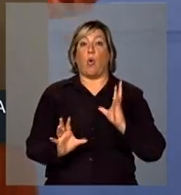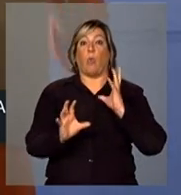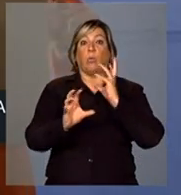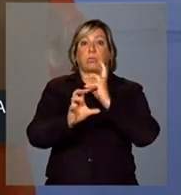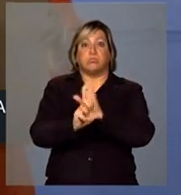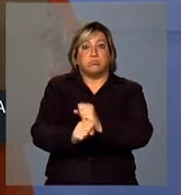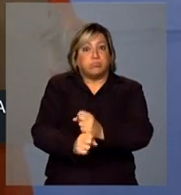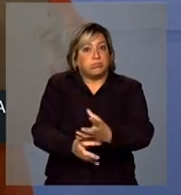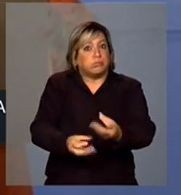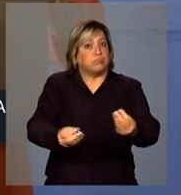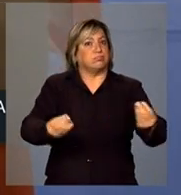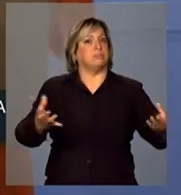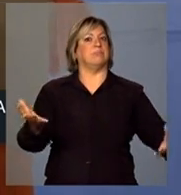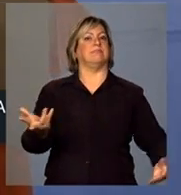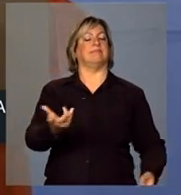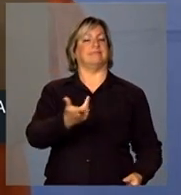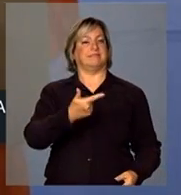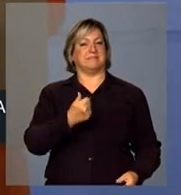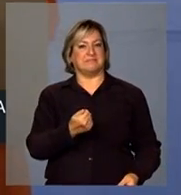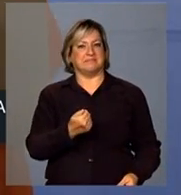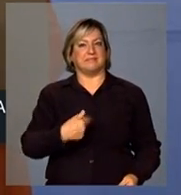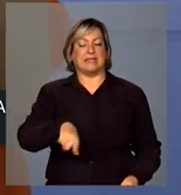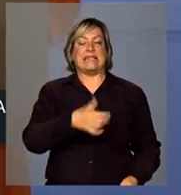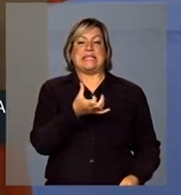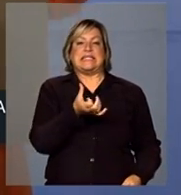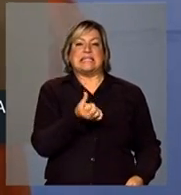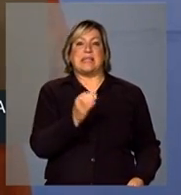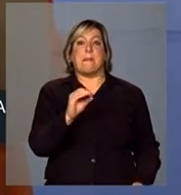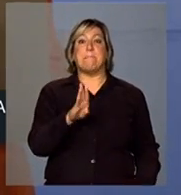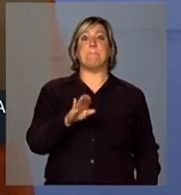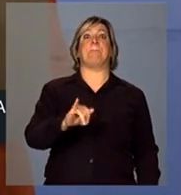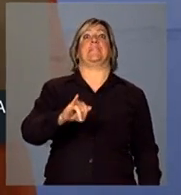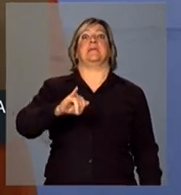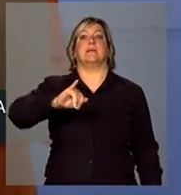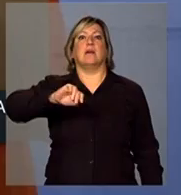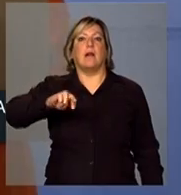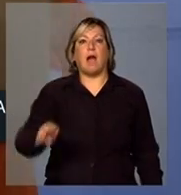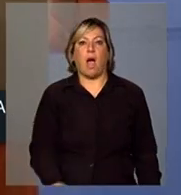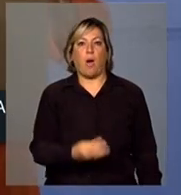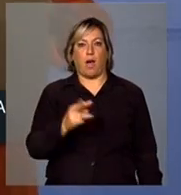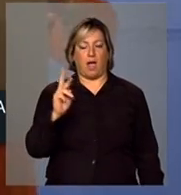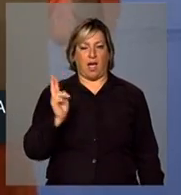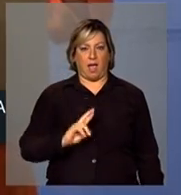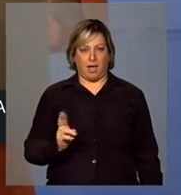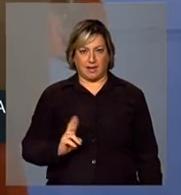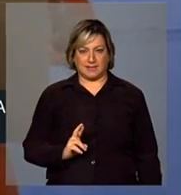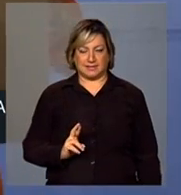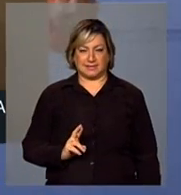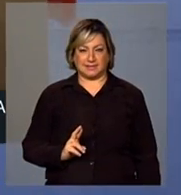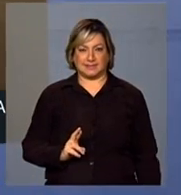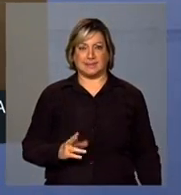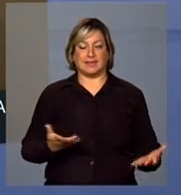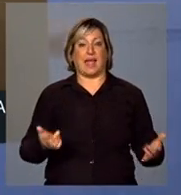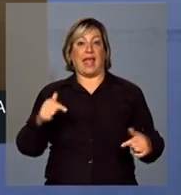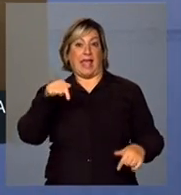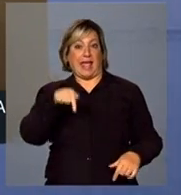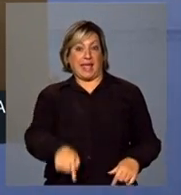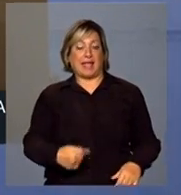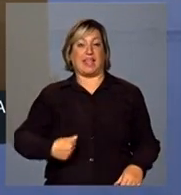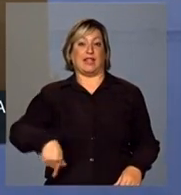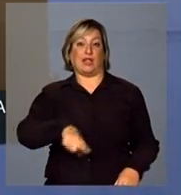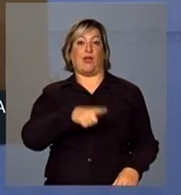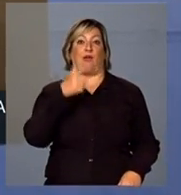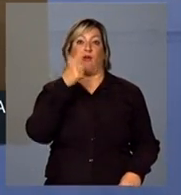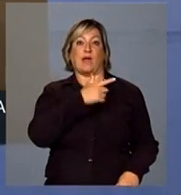extraordinário, um volume de 60 bilhões de reais, aqui nós botamos 60